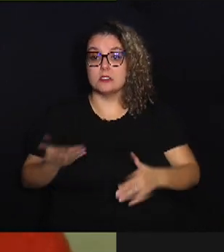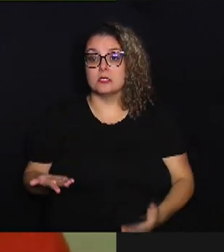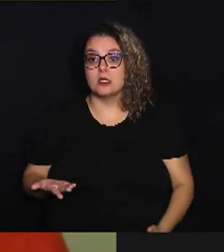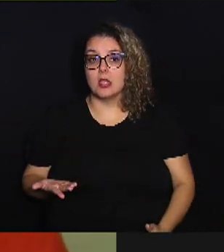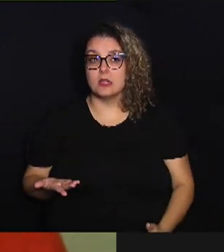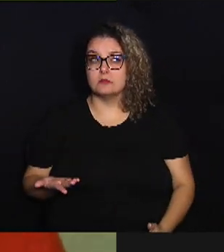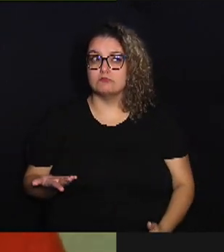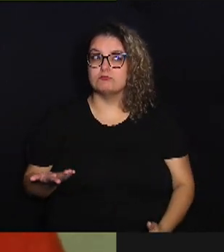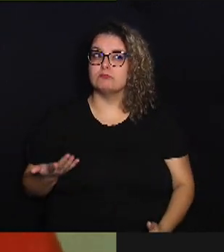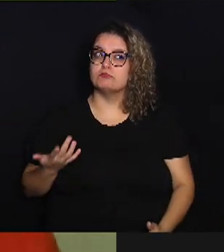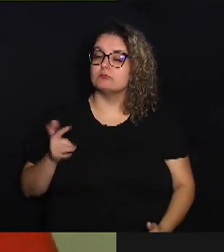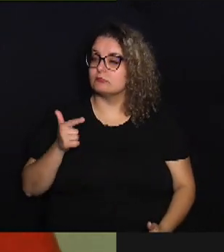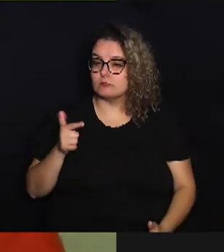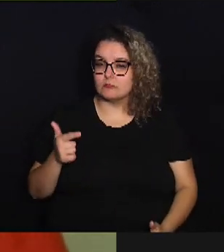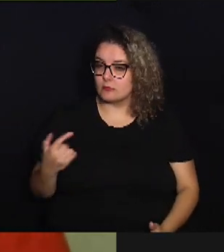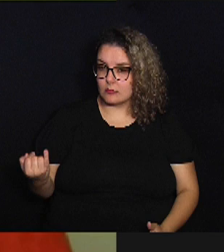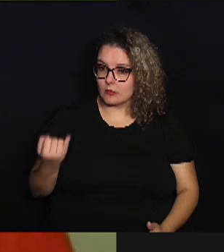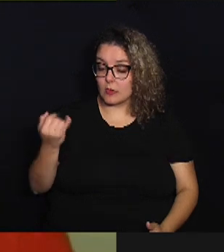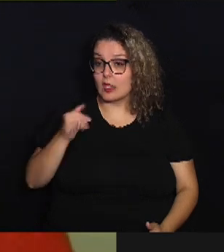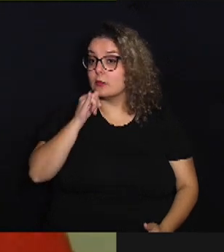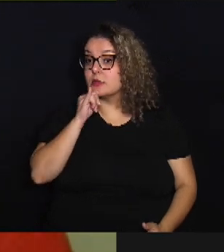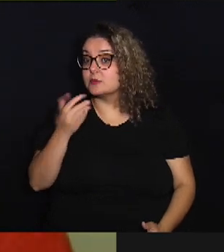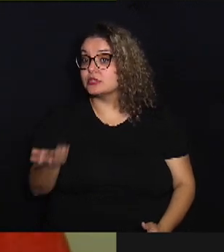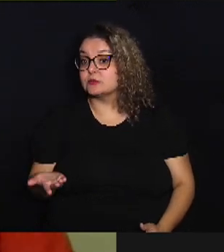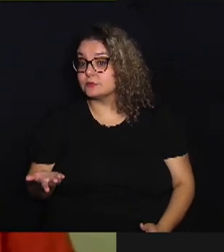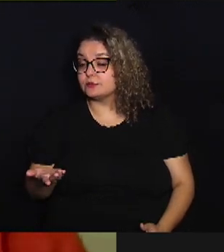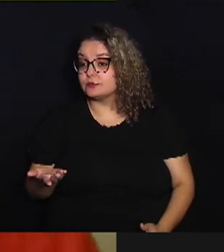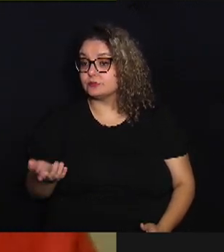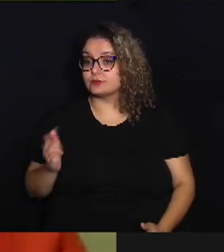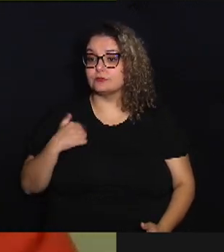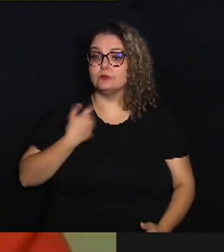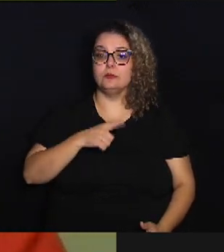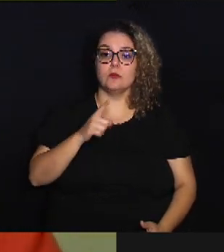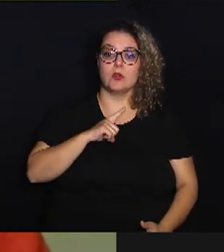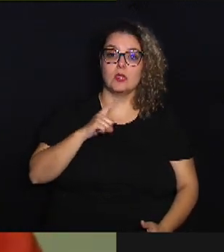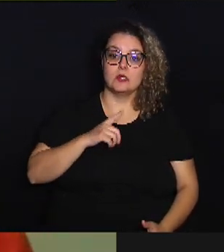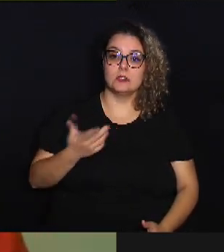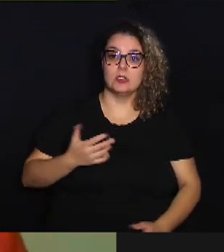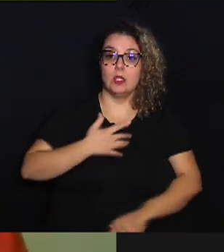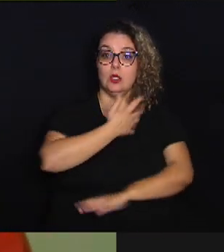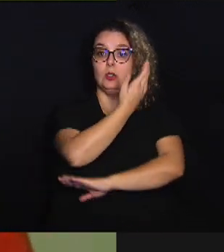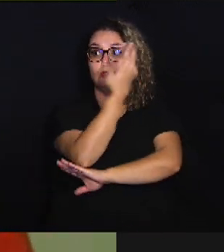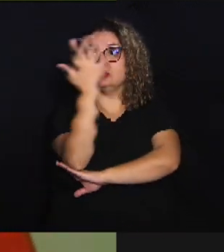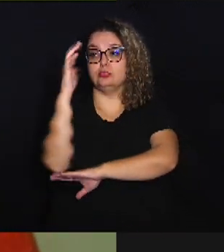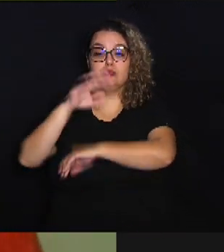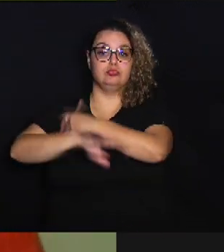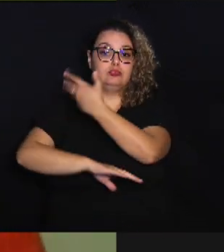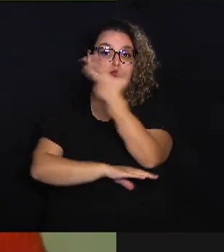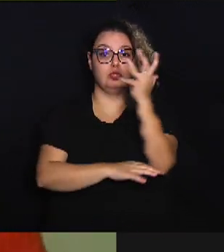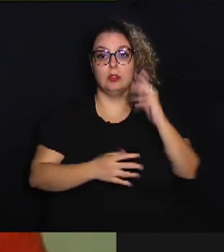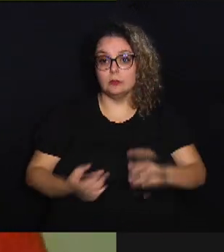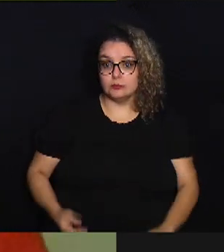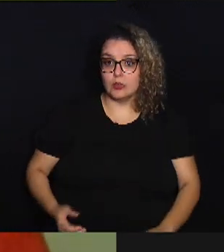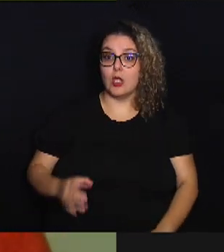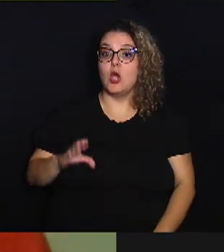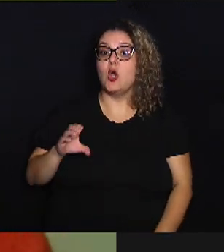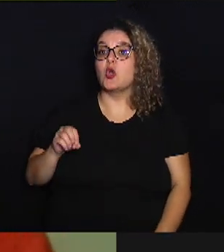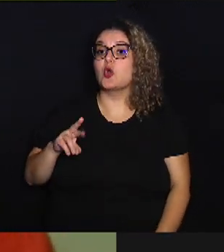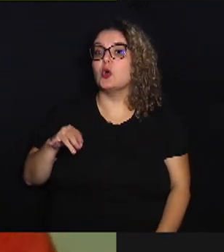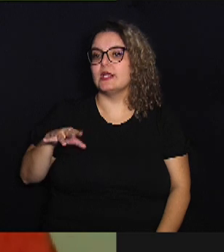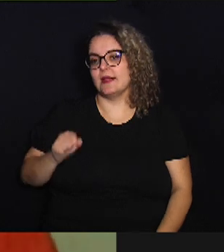essa importância, mas, por exemplo, nós temos florestas de corais debaixo d'água,